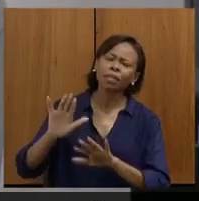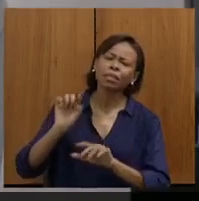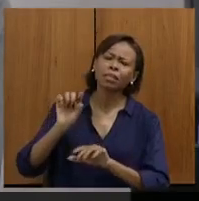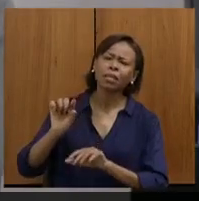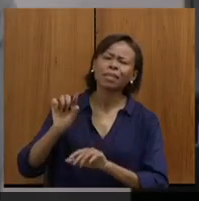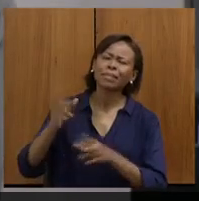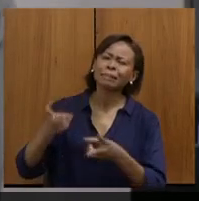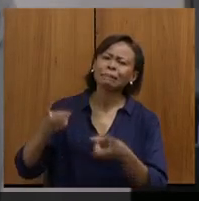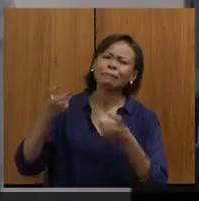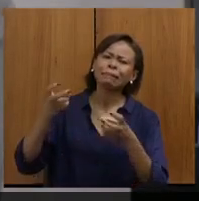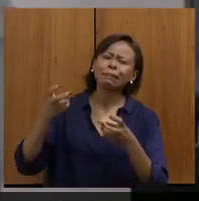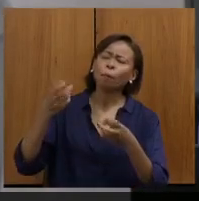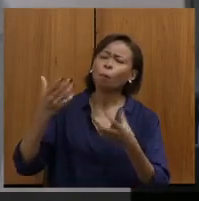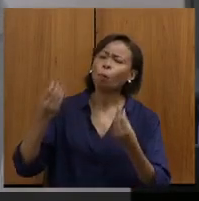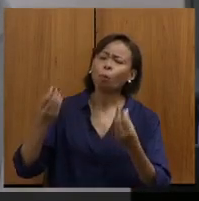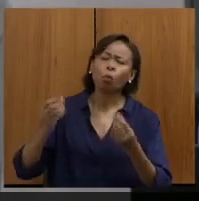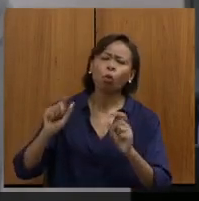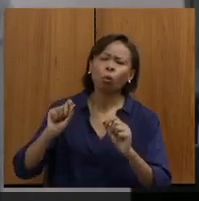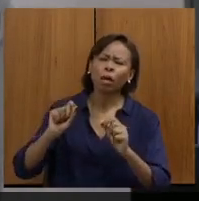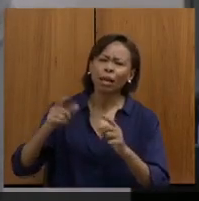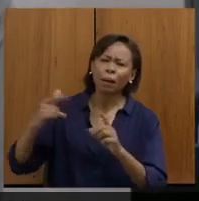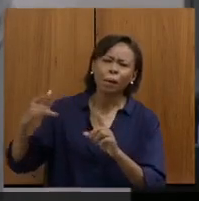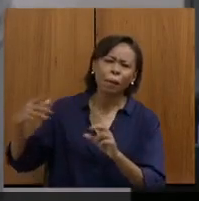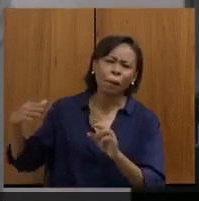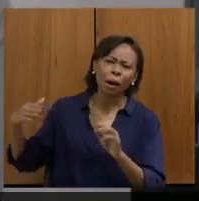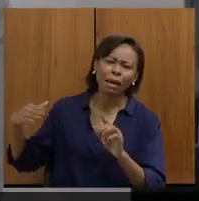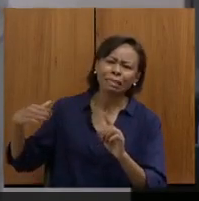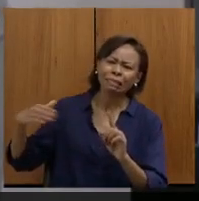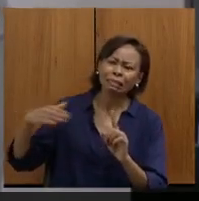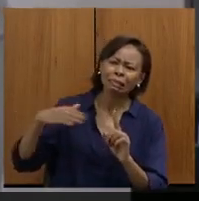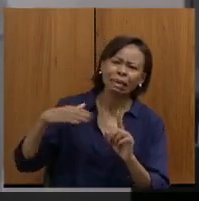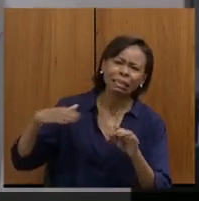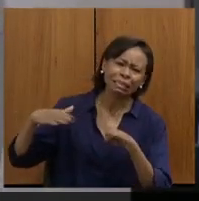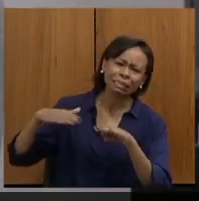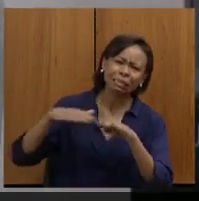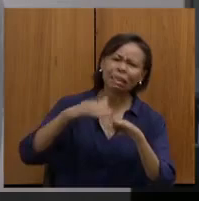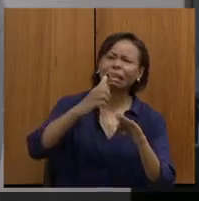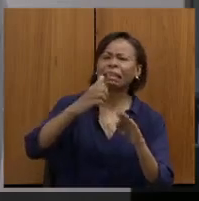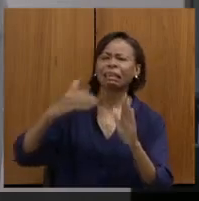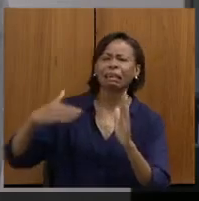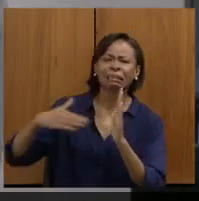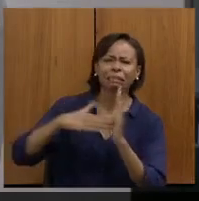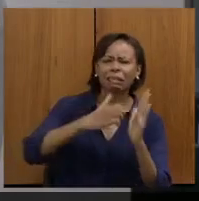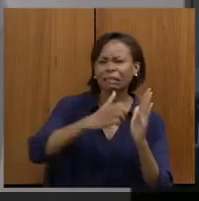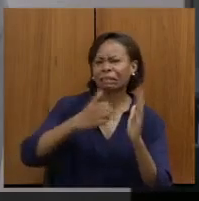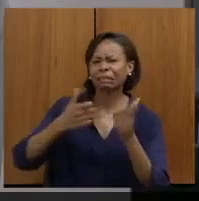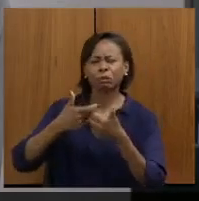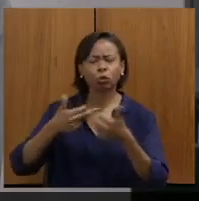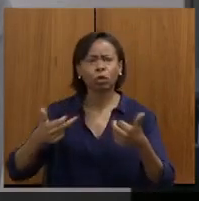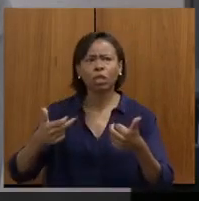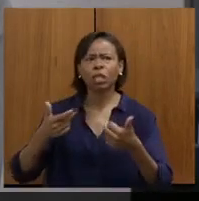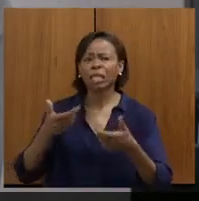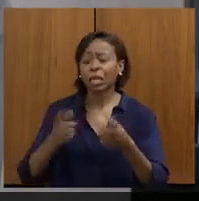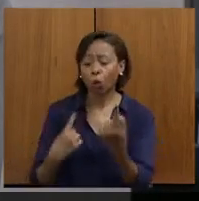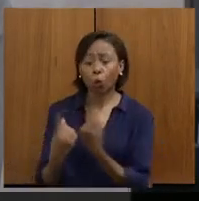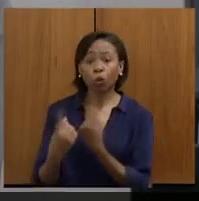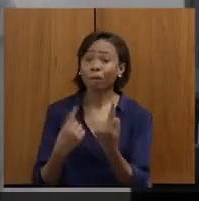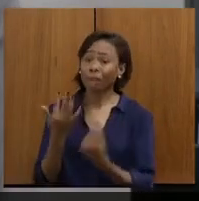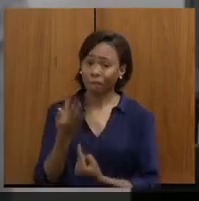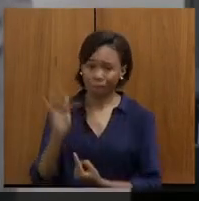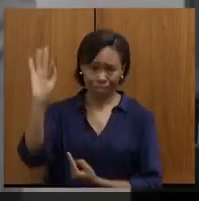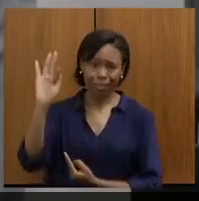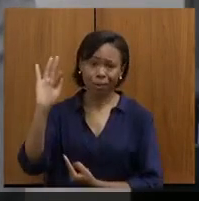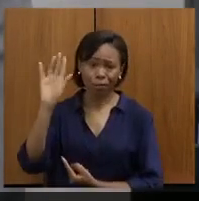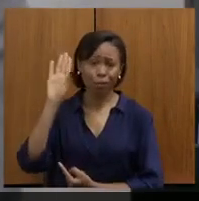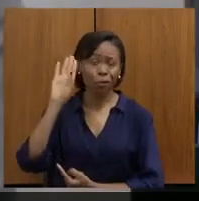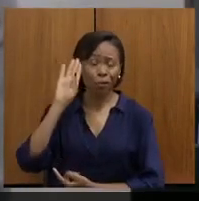os acidentes, especialmente nas rodovias federais, não tanto nas estaduais, mas mais nas federais, e